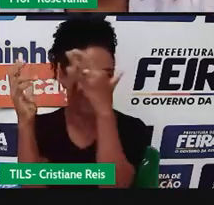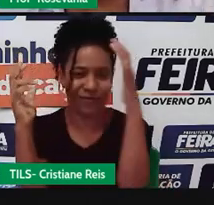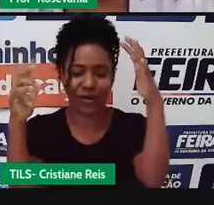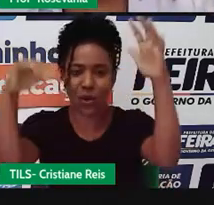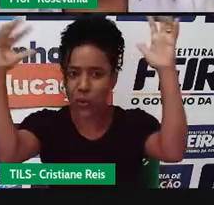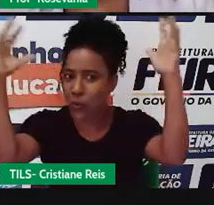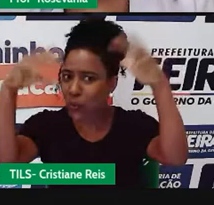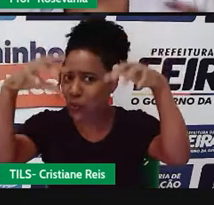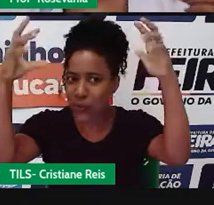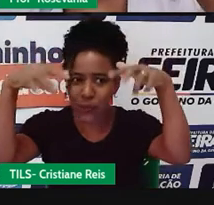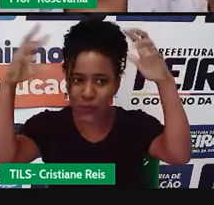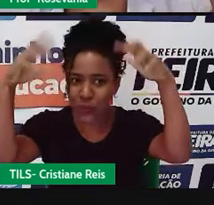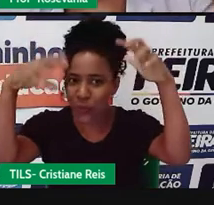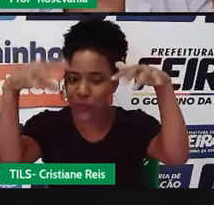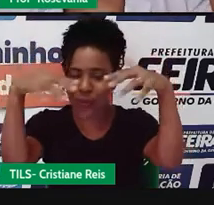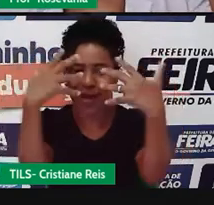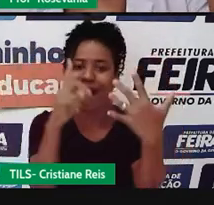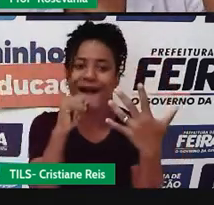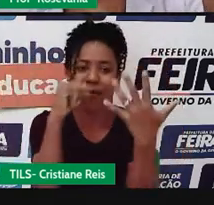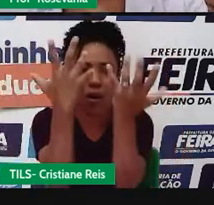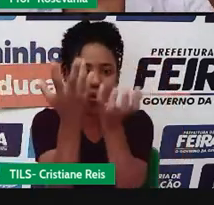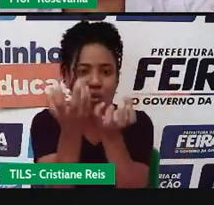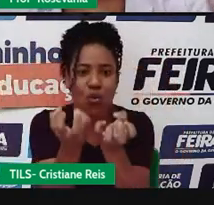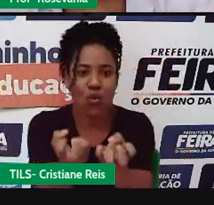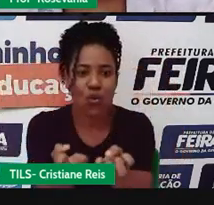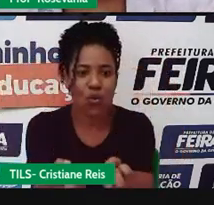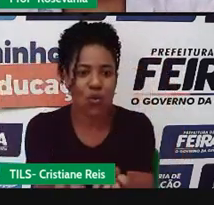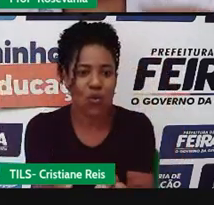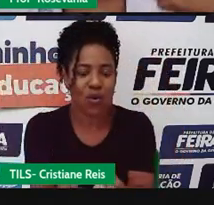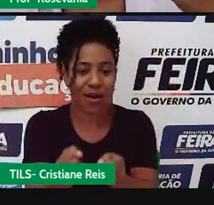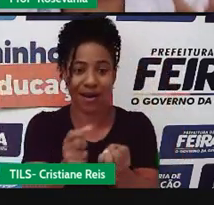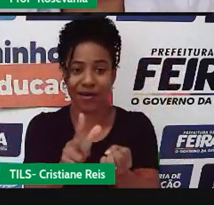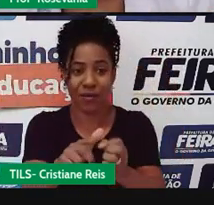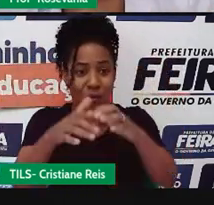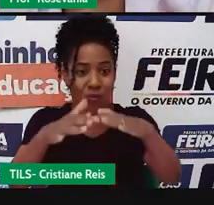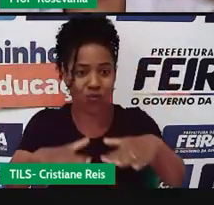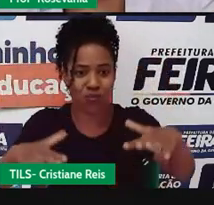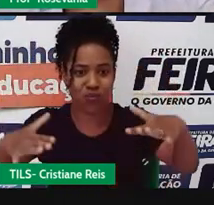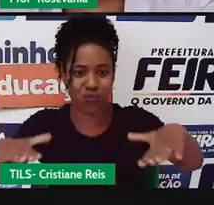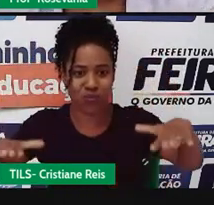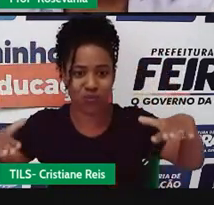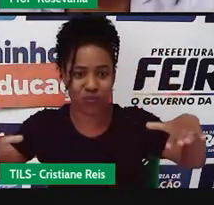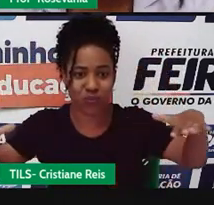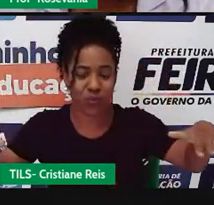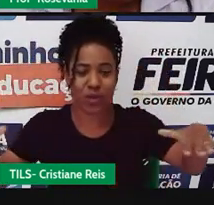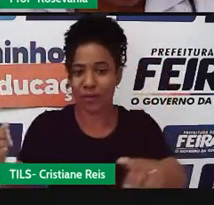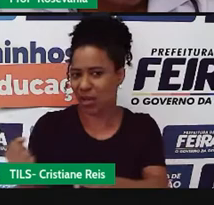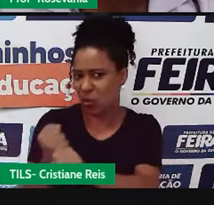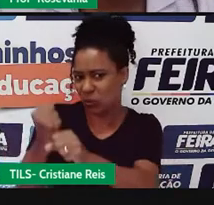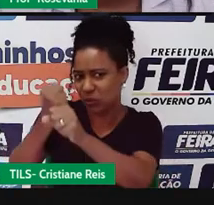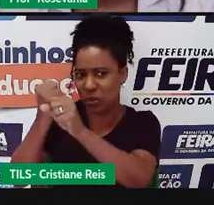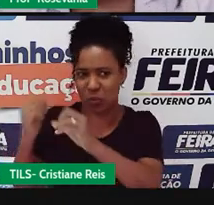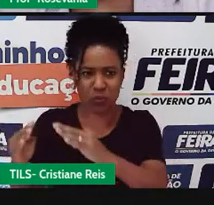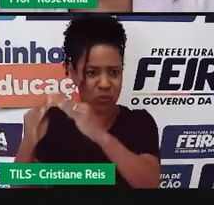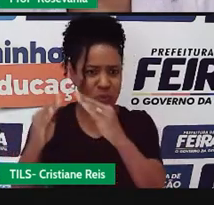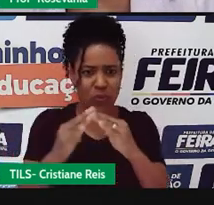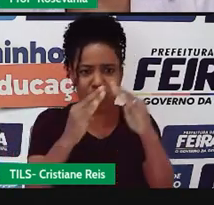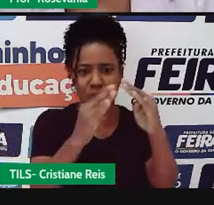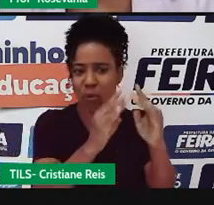permitindo o processo de infiltração, por conta que não é uma região ainda muito urbanizada. Então, o solo também permite